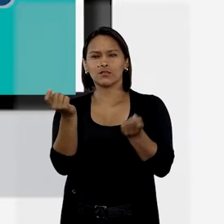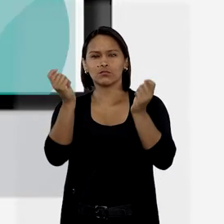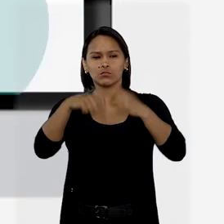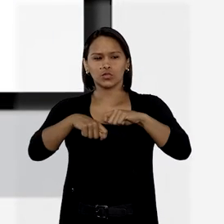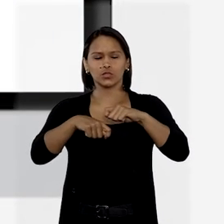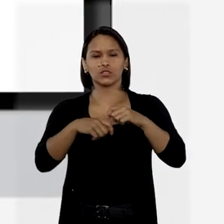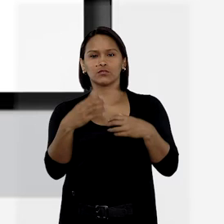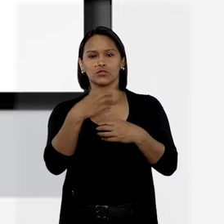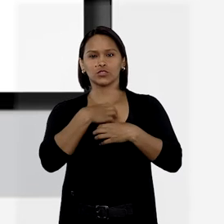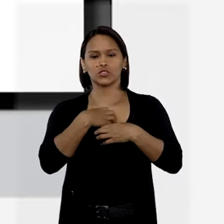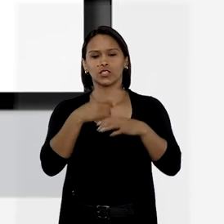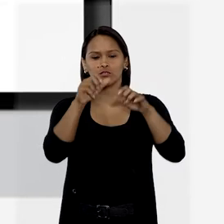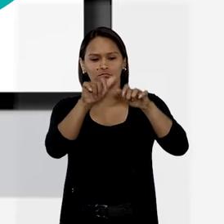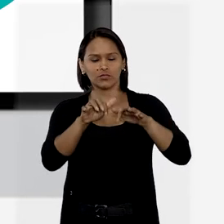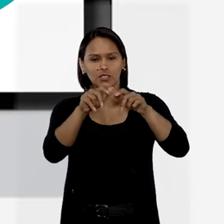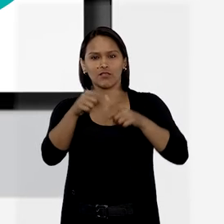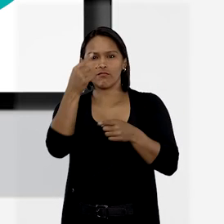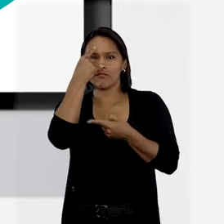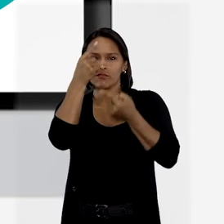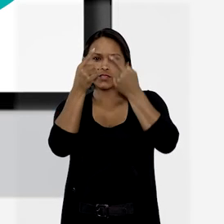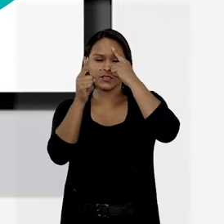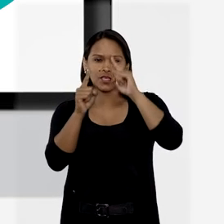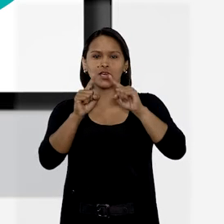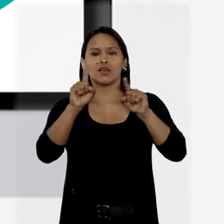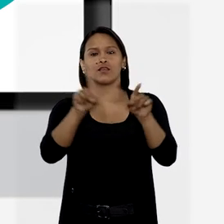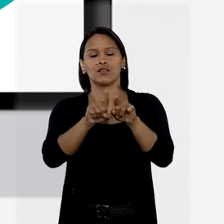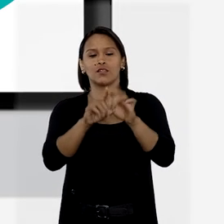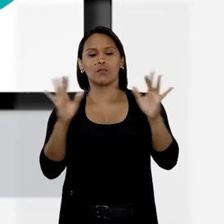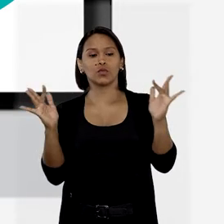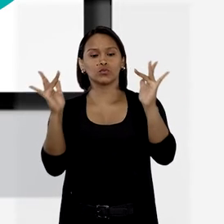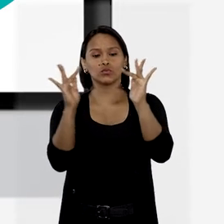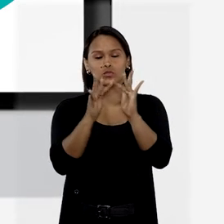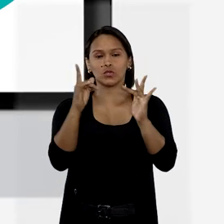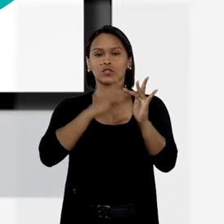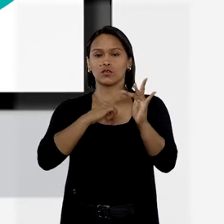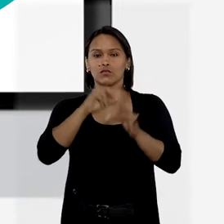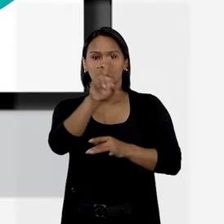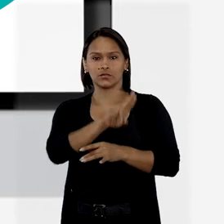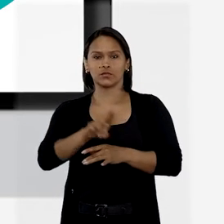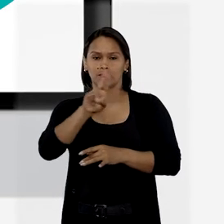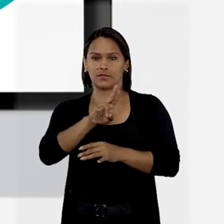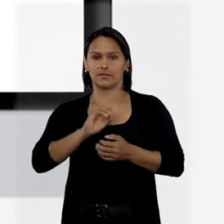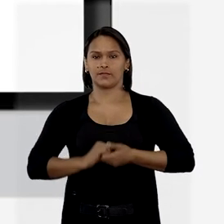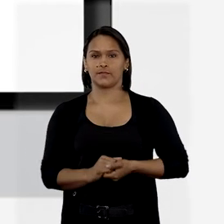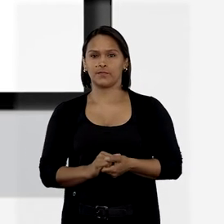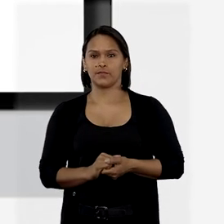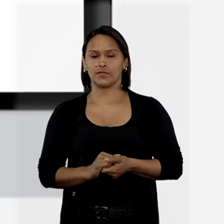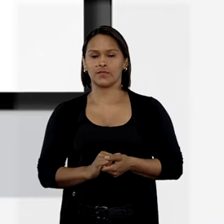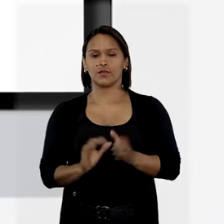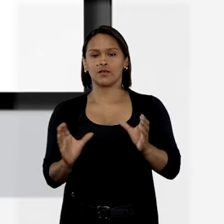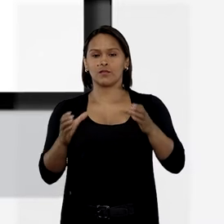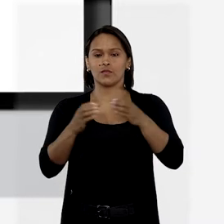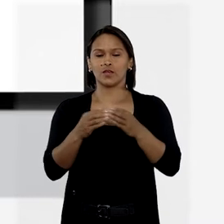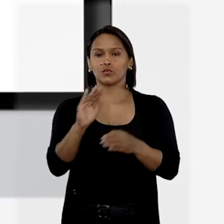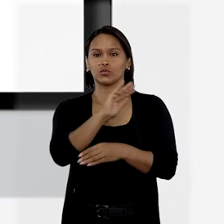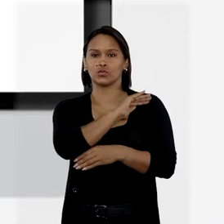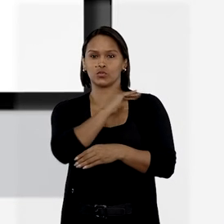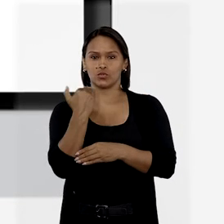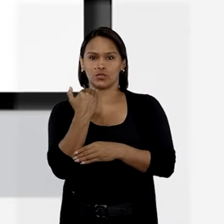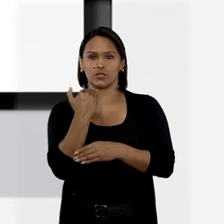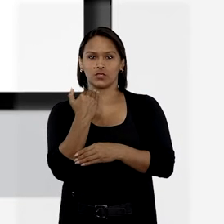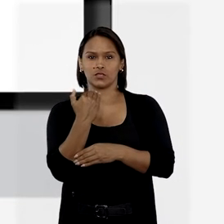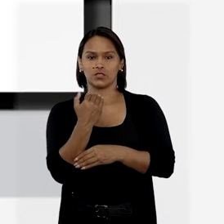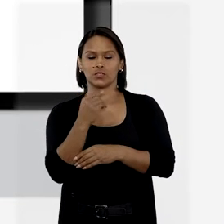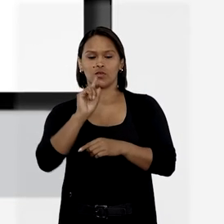possíveis maneiras de escrever essas ideias e nos conectivos que vamos usar. Para o núcleo suicídio,